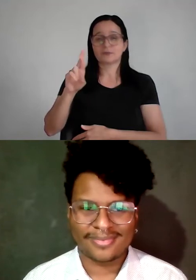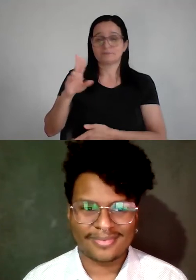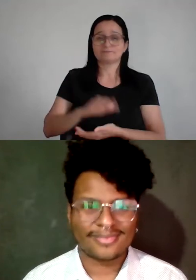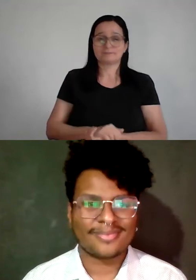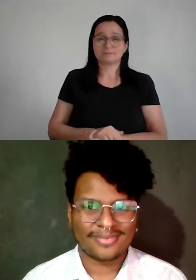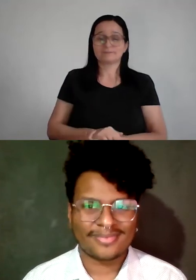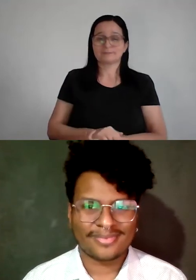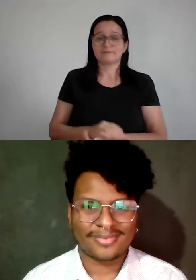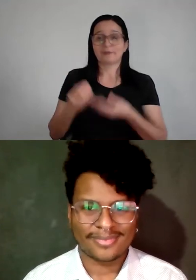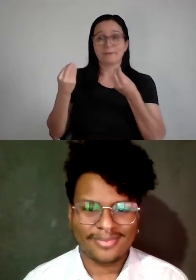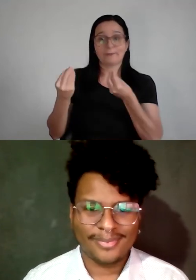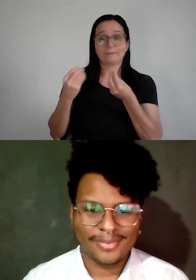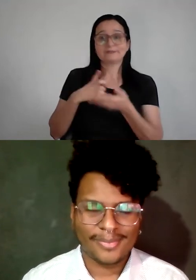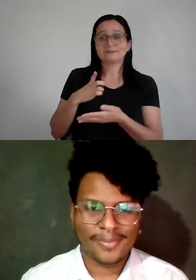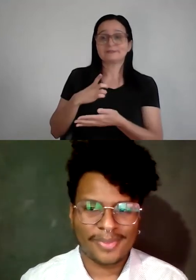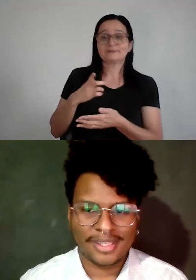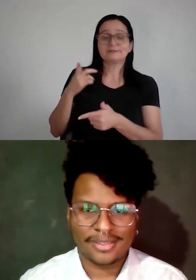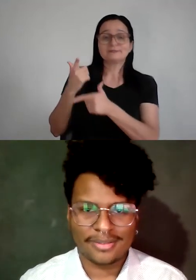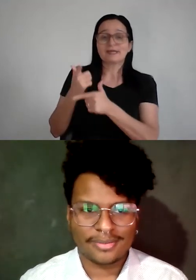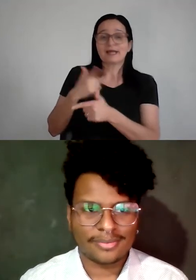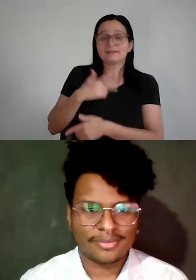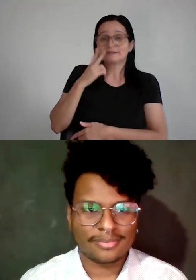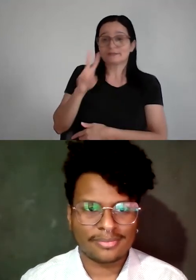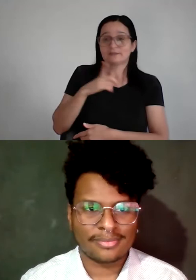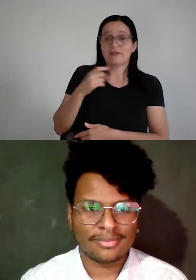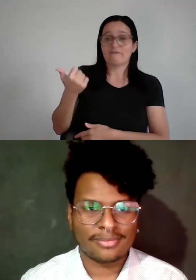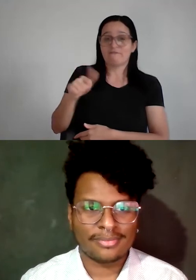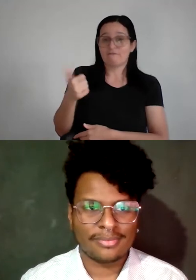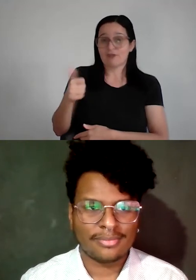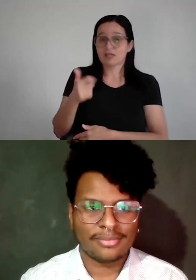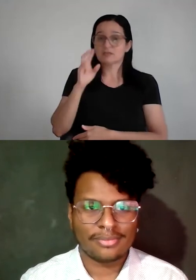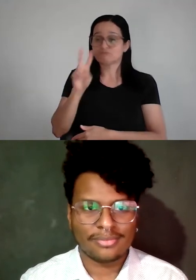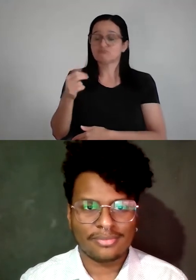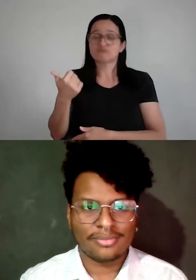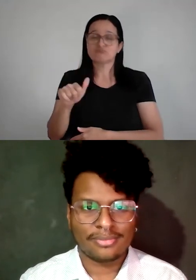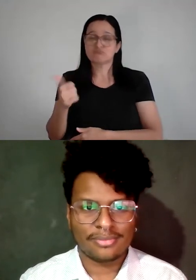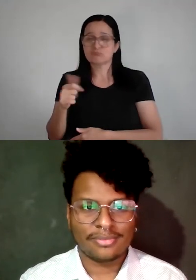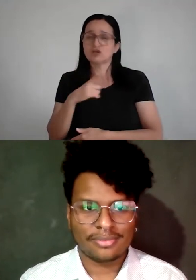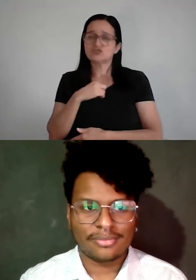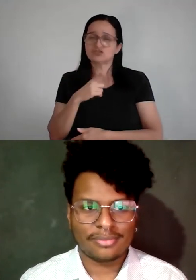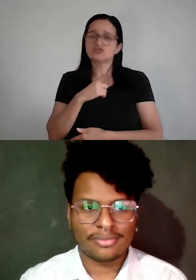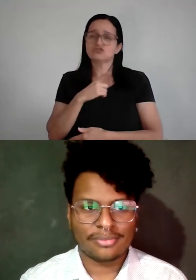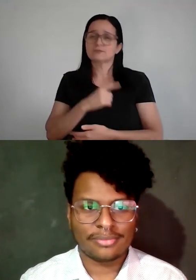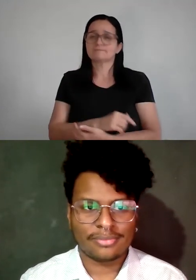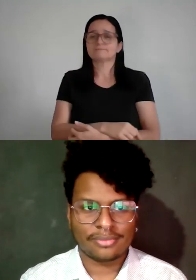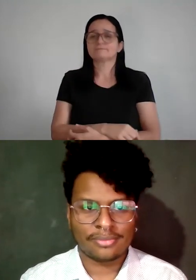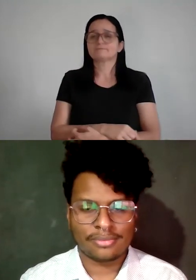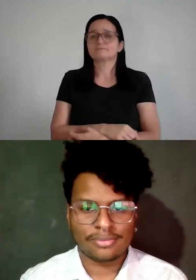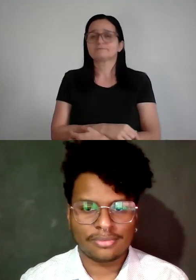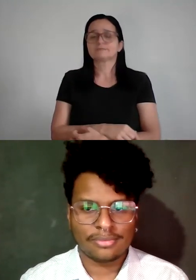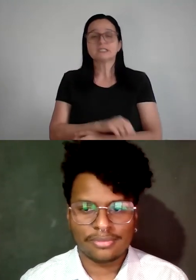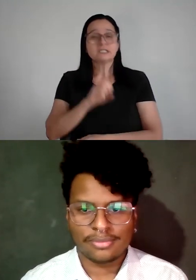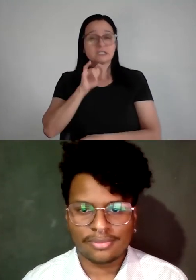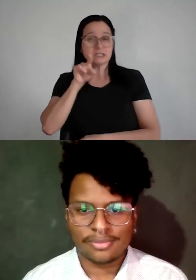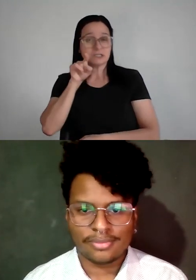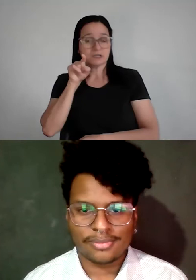chefe, né? Ela tá sendo avaliada, ela tem um processo de avaliação ali que tá rolando, minimamente, ela foi, vamos dizer assim, se ela não tivesse